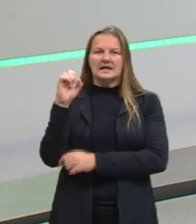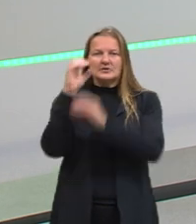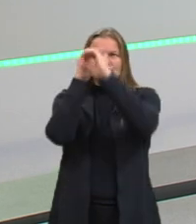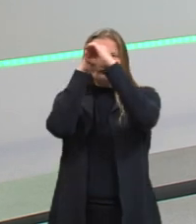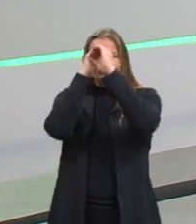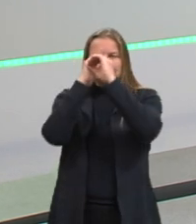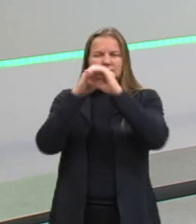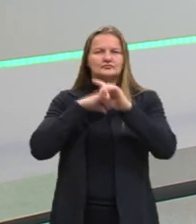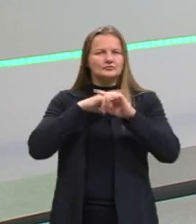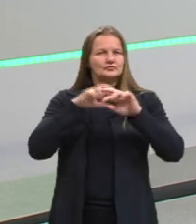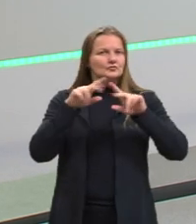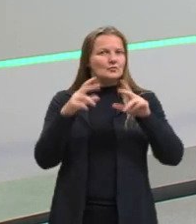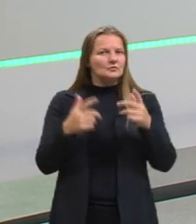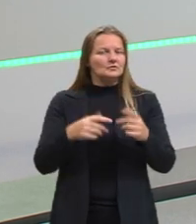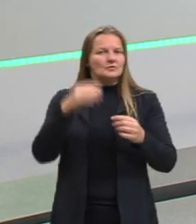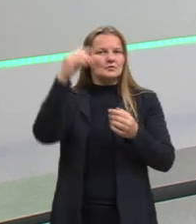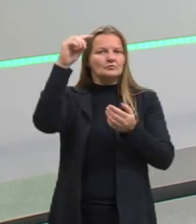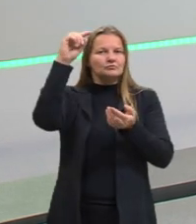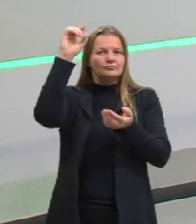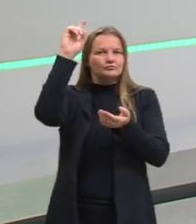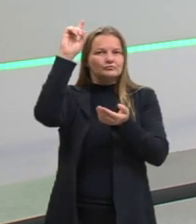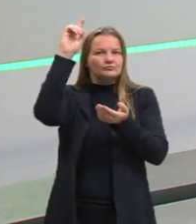na aula sobre queda livre.